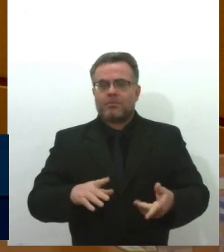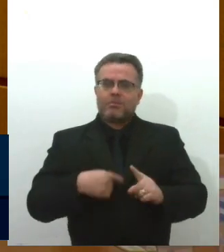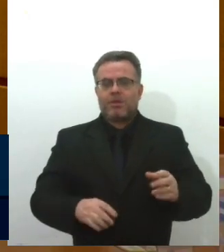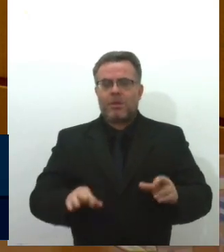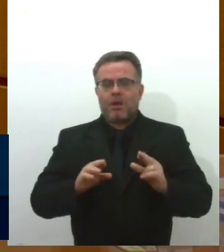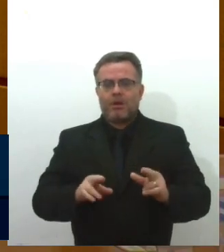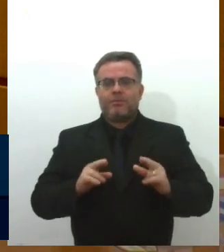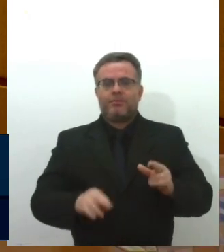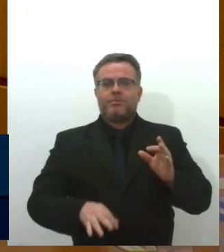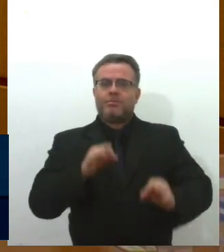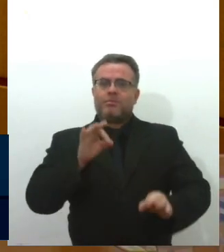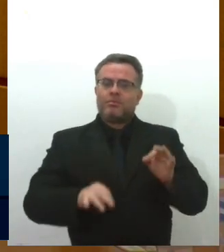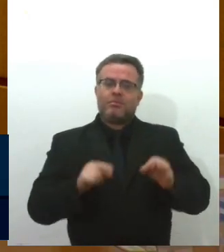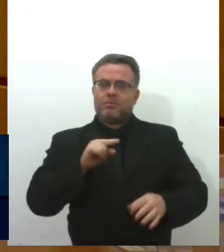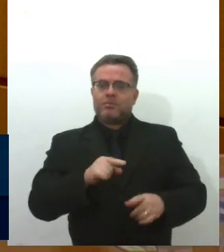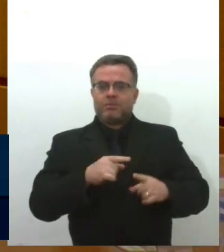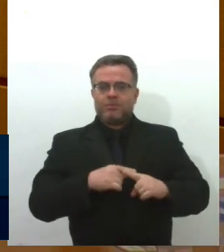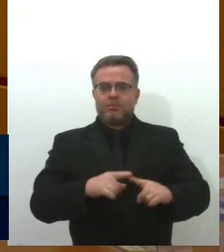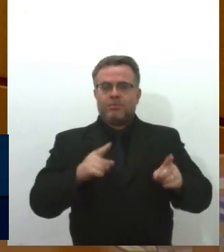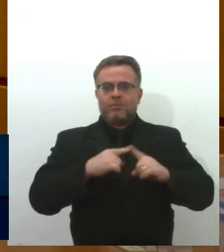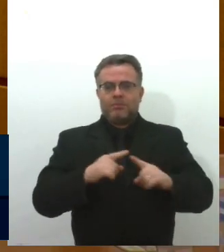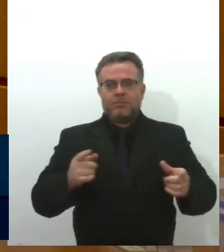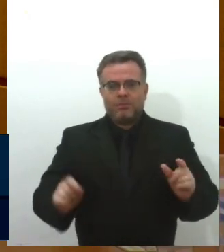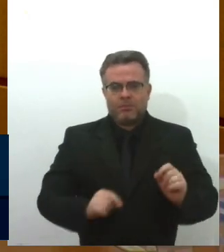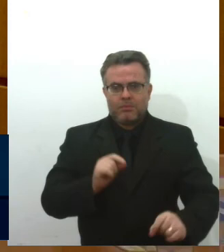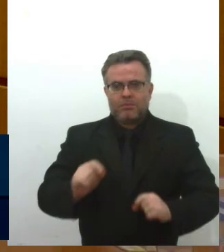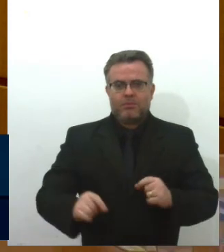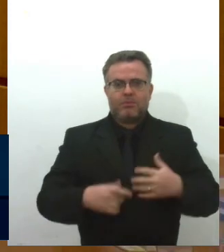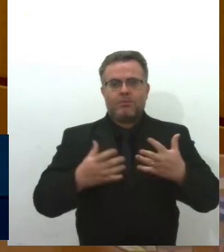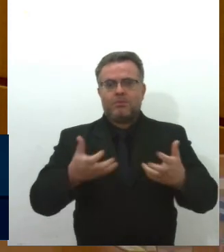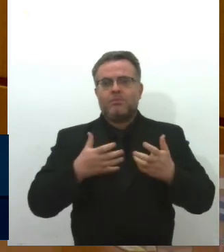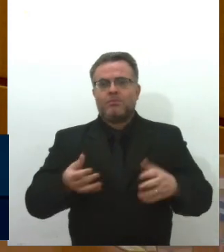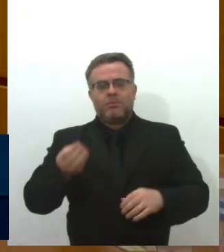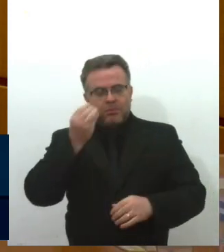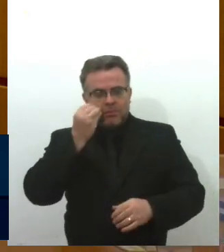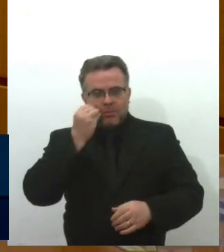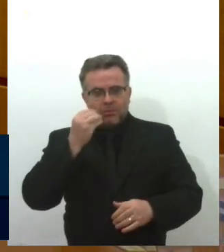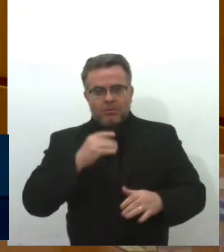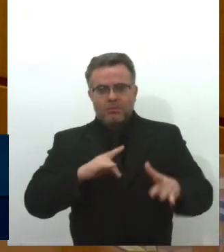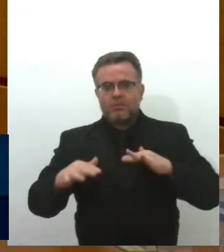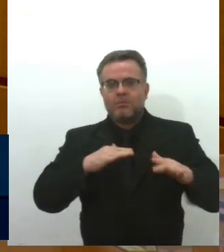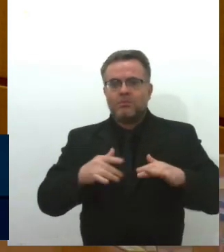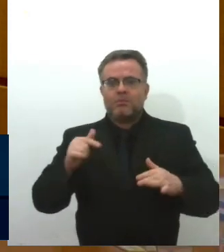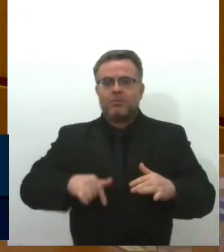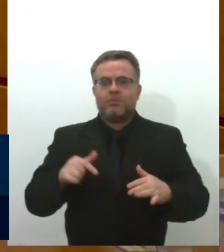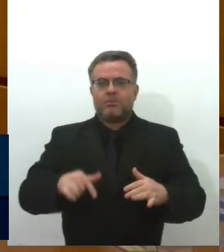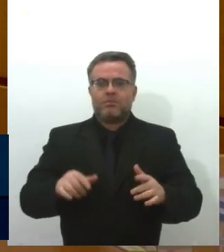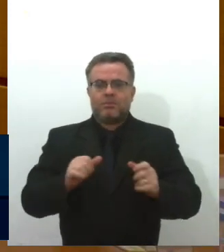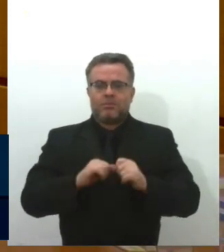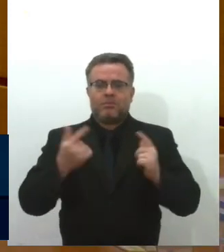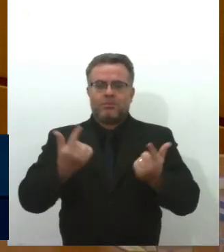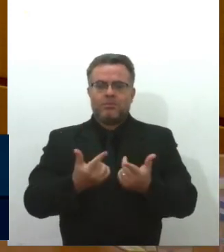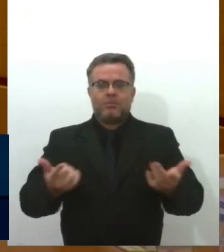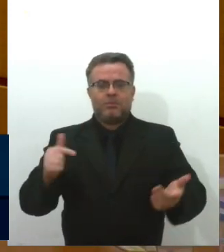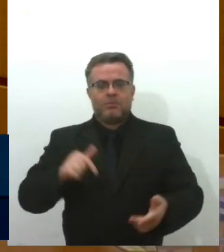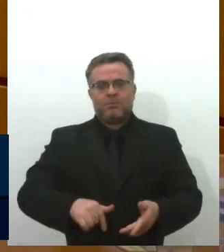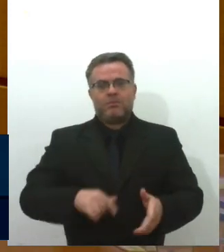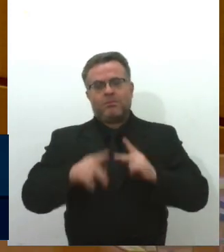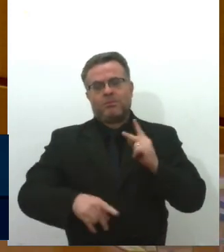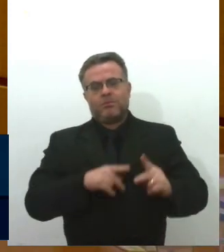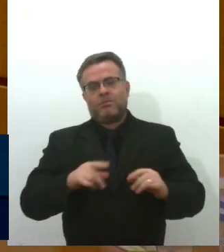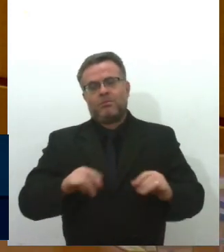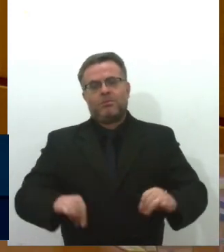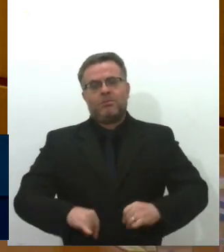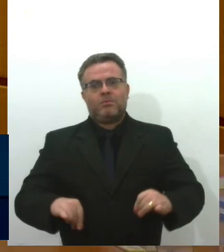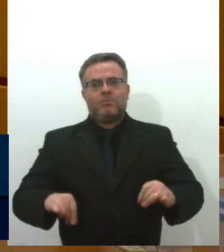o judiciário venha se pronunciar também para além do que a gente está tentando movimentar aqui na casa. Então, a população vem sofrendo muito.